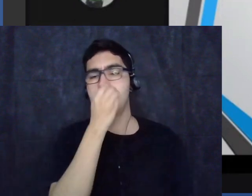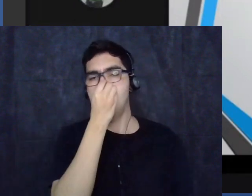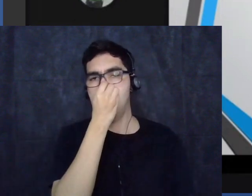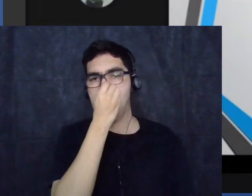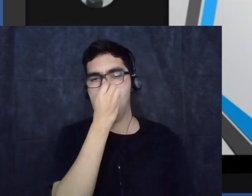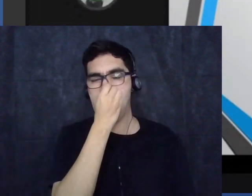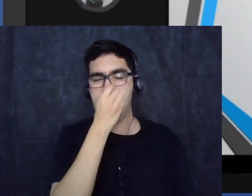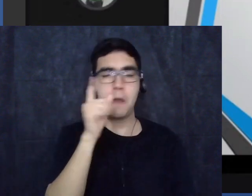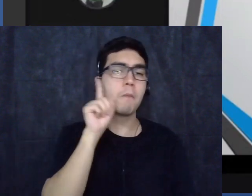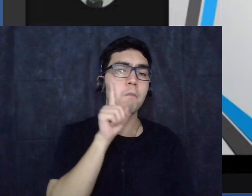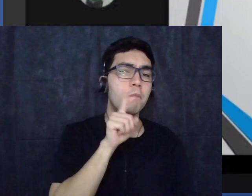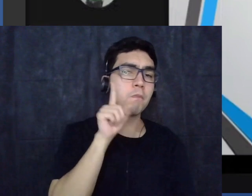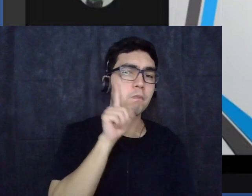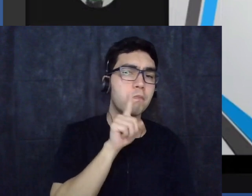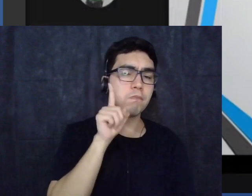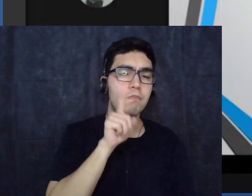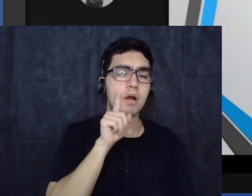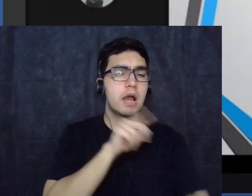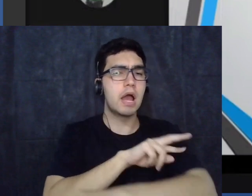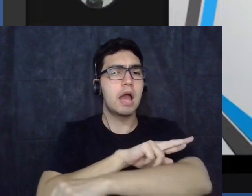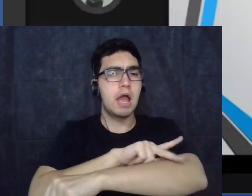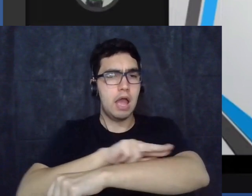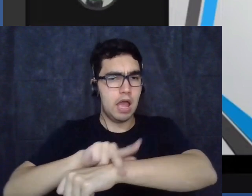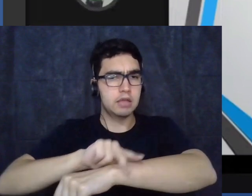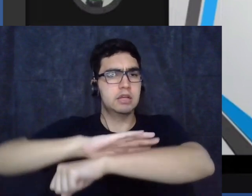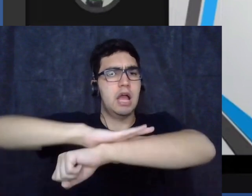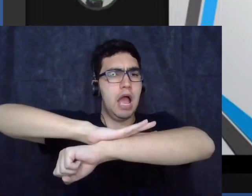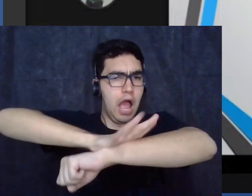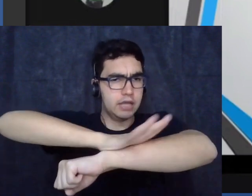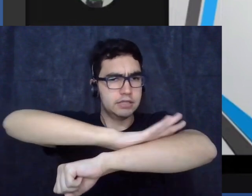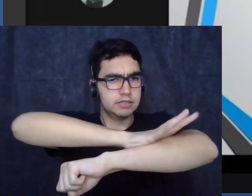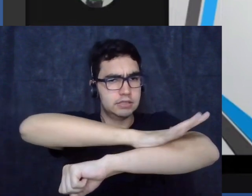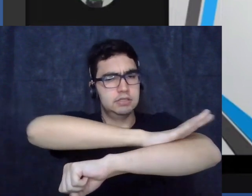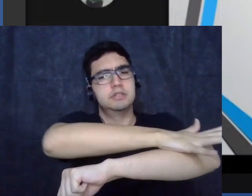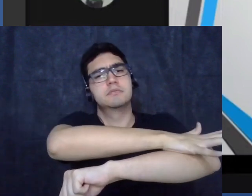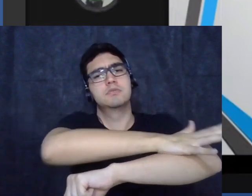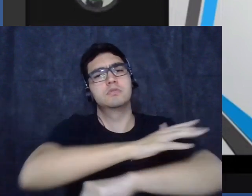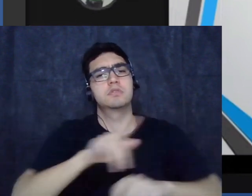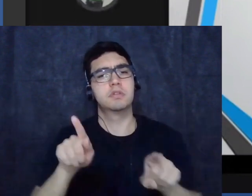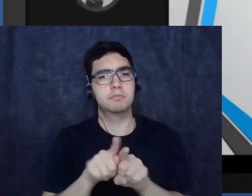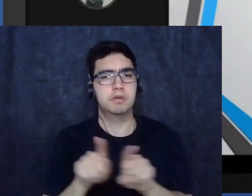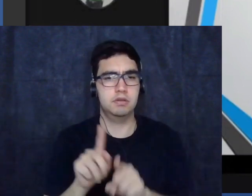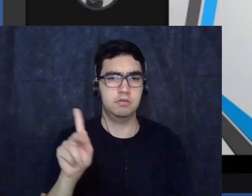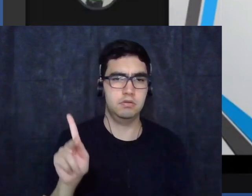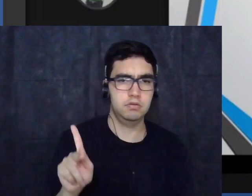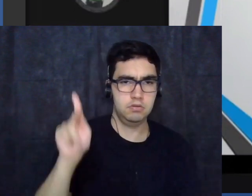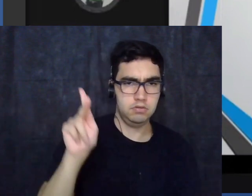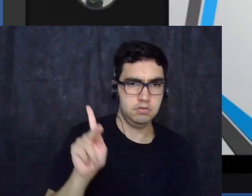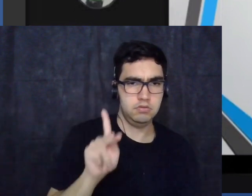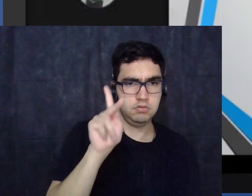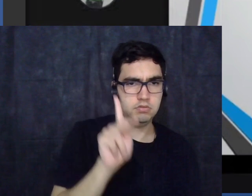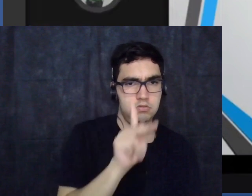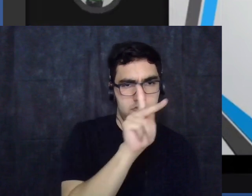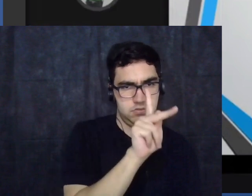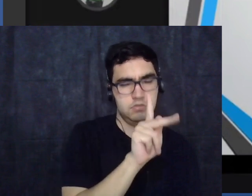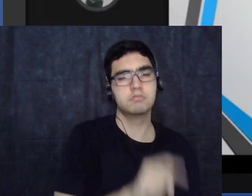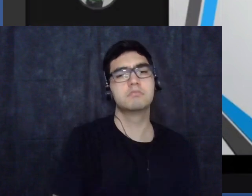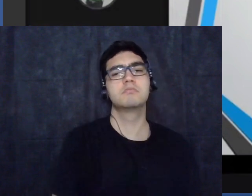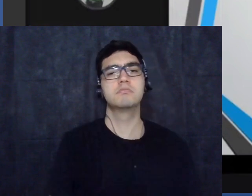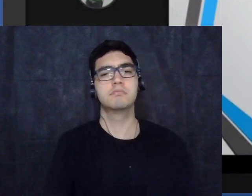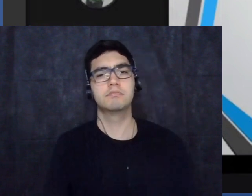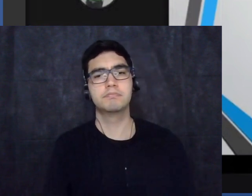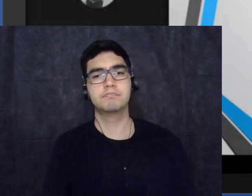mas por seus critérios basicamente racial e